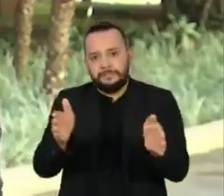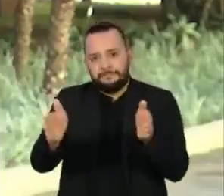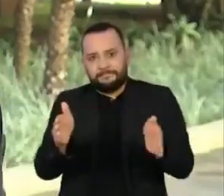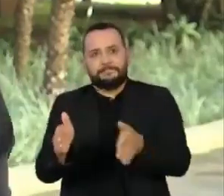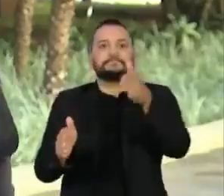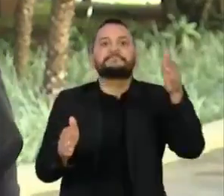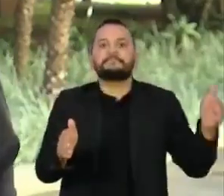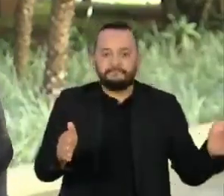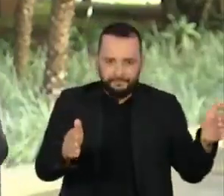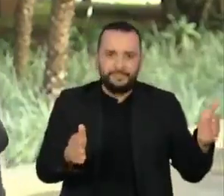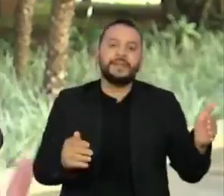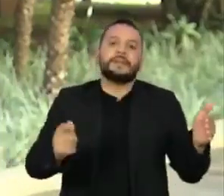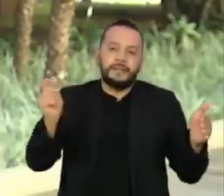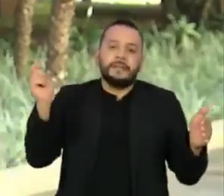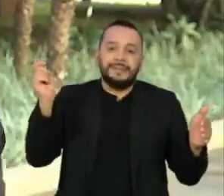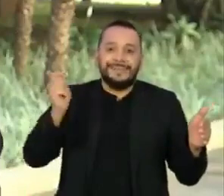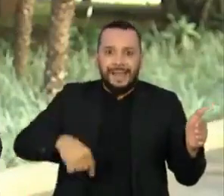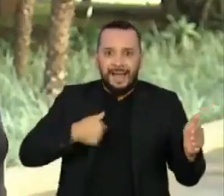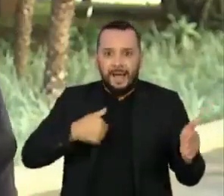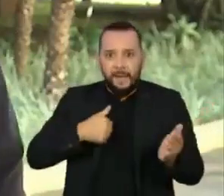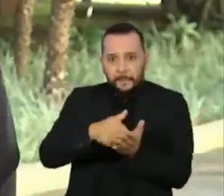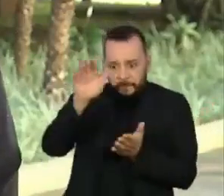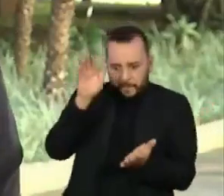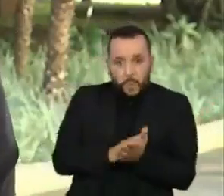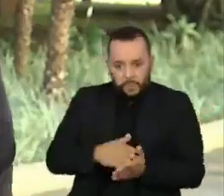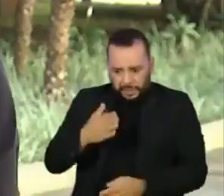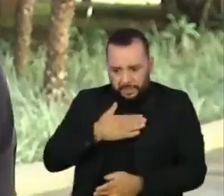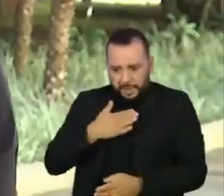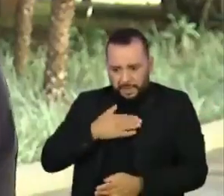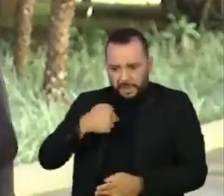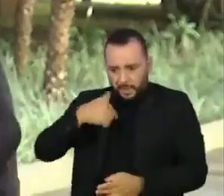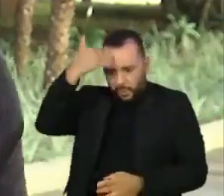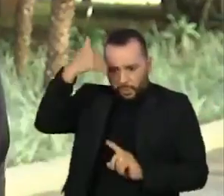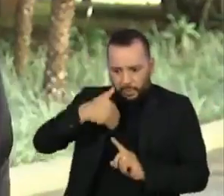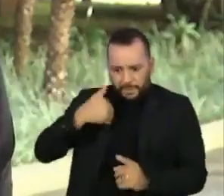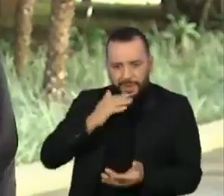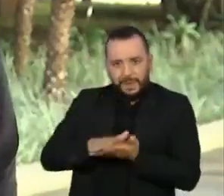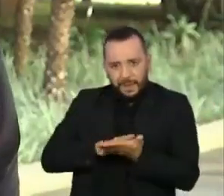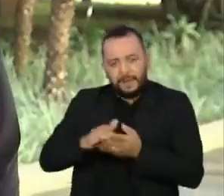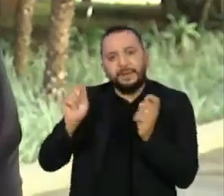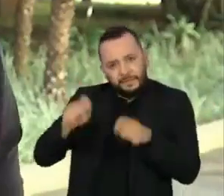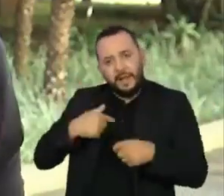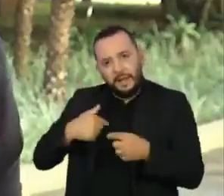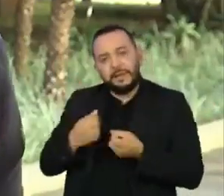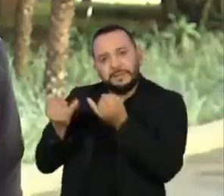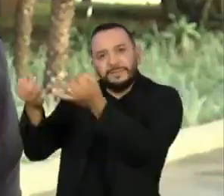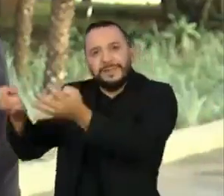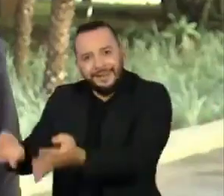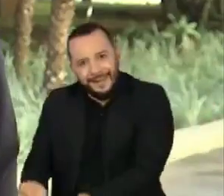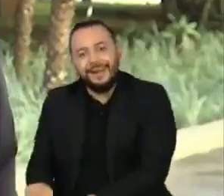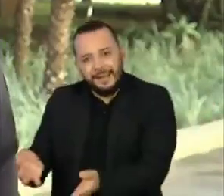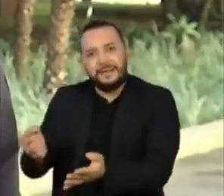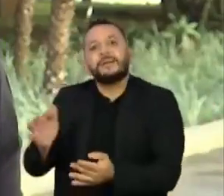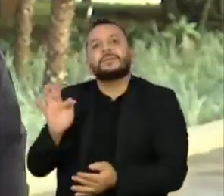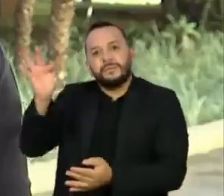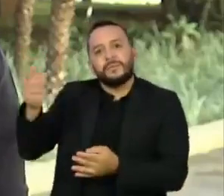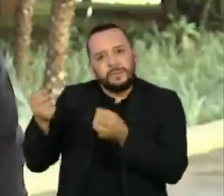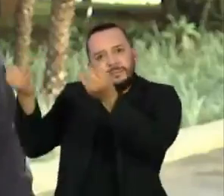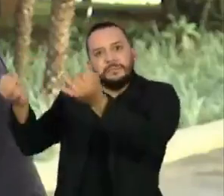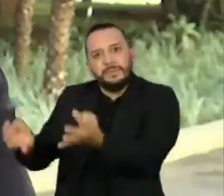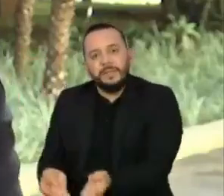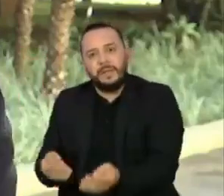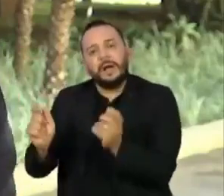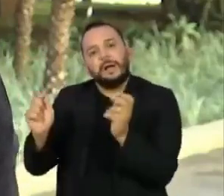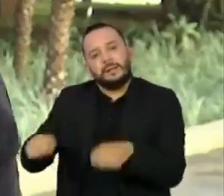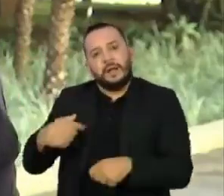de apelação de notificações já emitidas pelos órgãos estaduais. Entre eles, está São Paulo. Aqui, motorista precisa fazer a